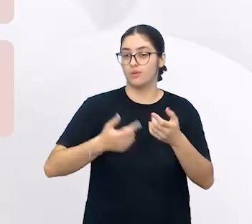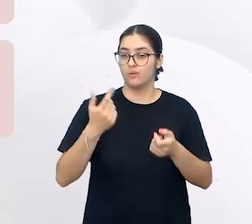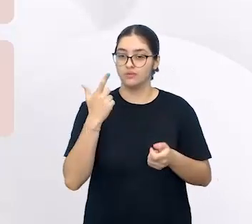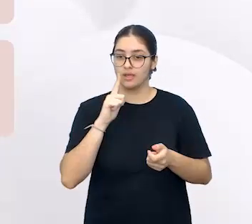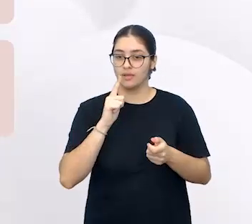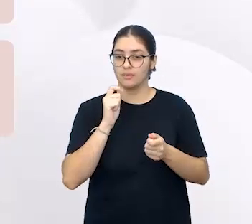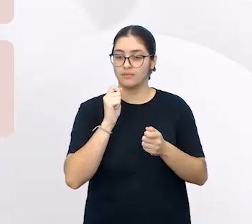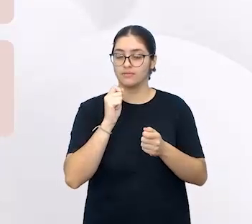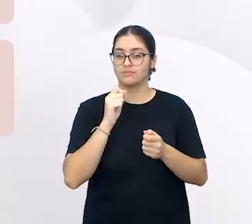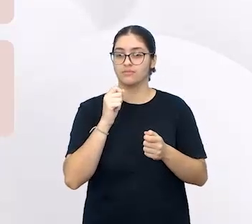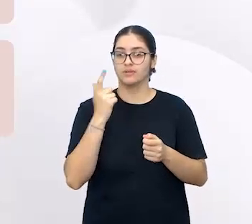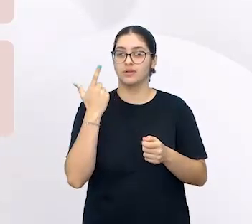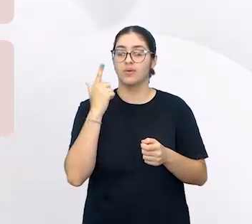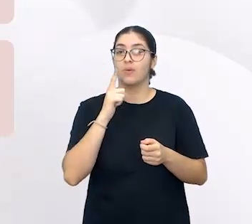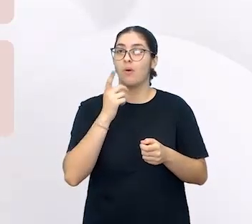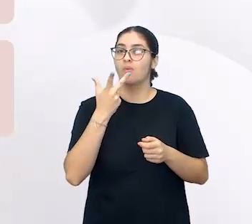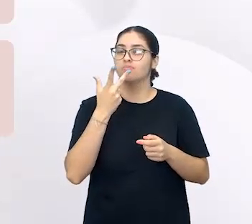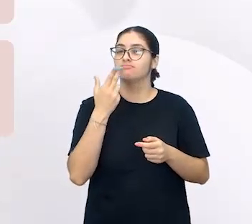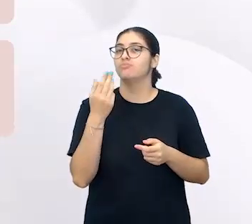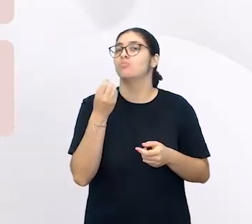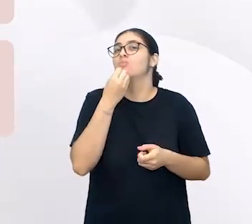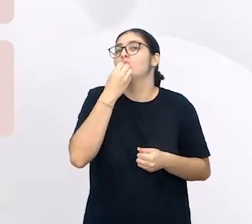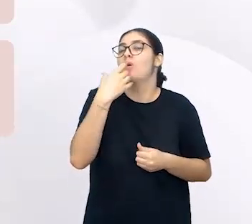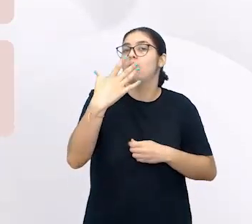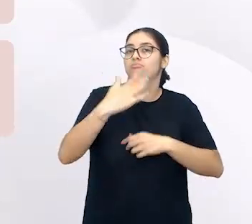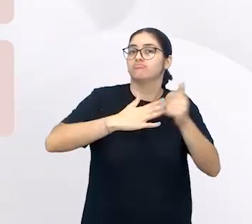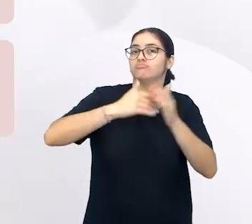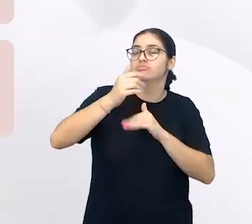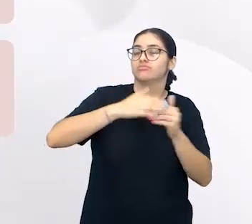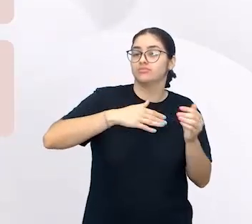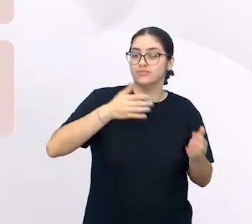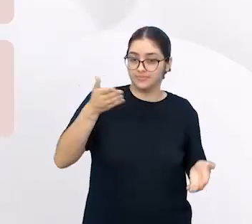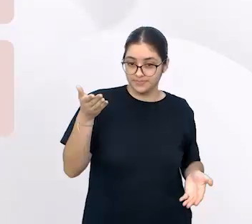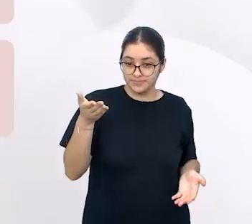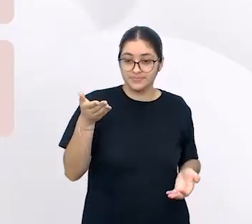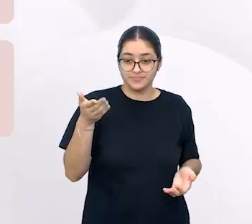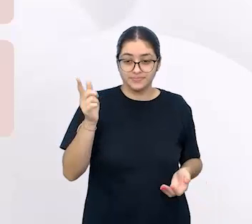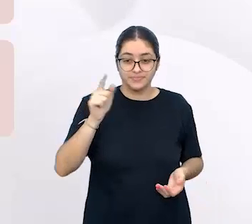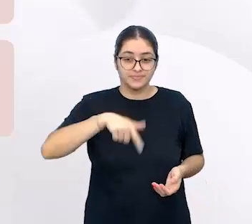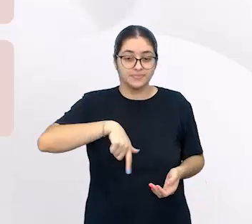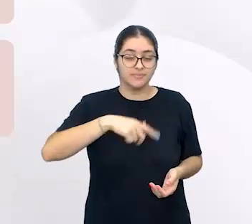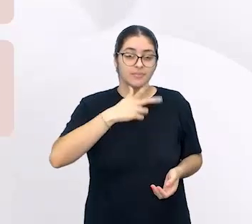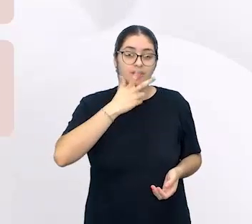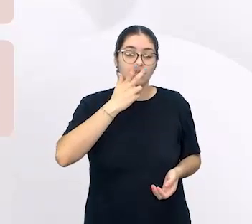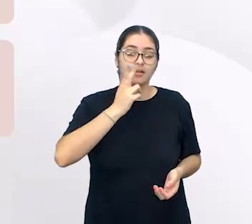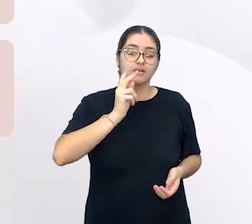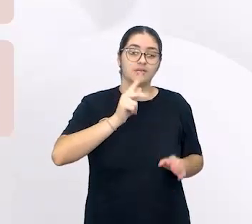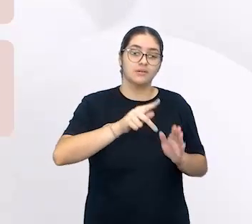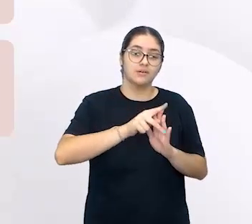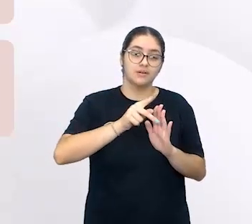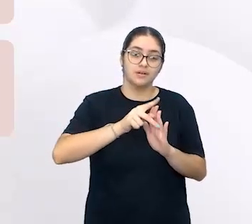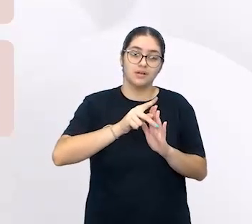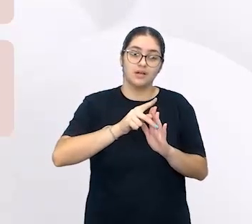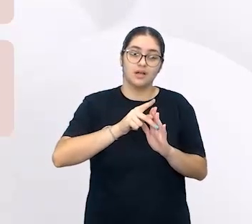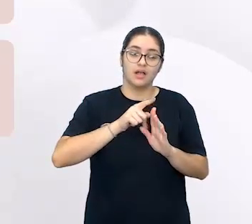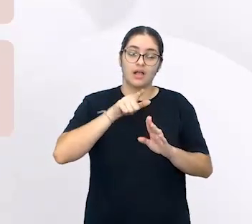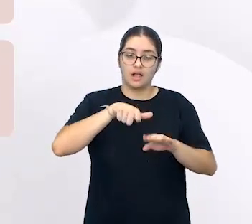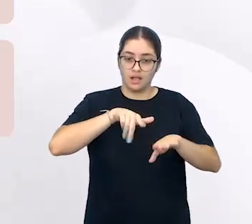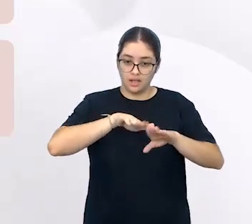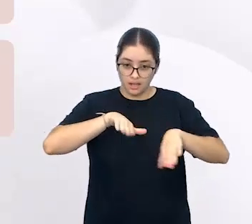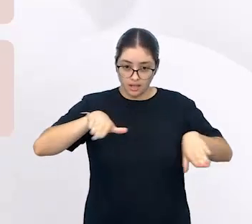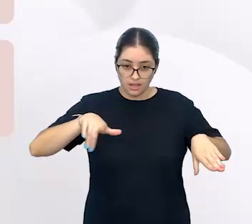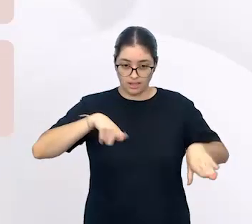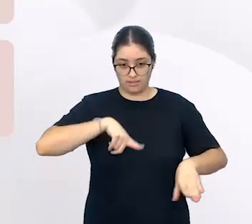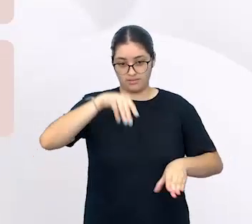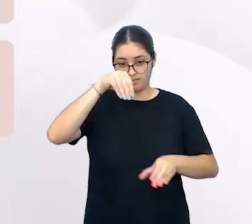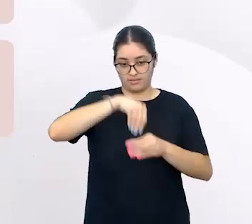desse sistema dentro de práticas e que essas práticas são oriundas das demandas das quais as crianças estão